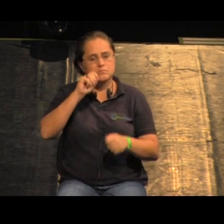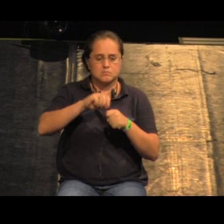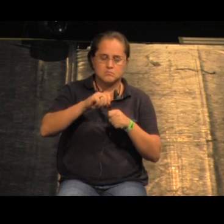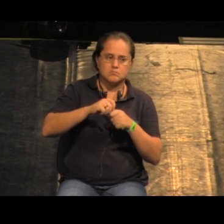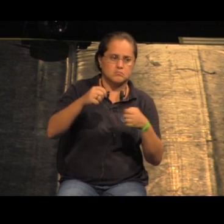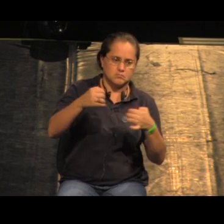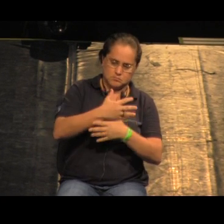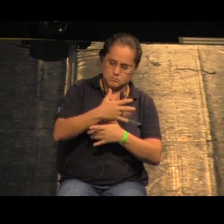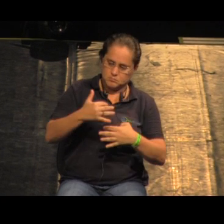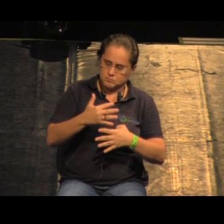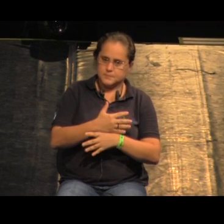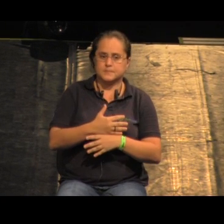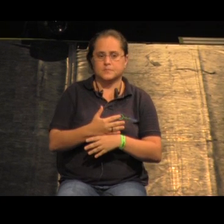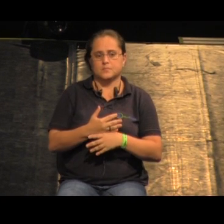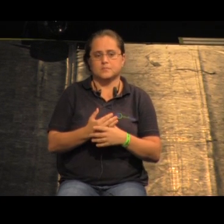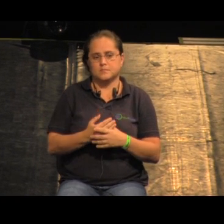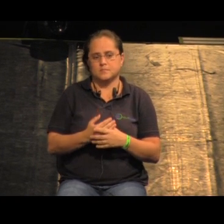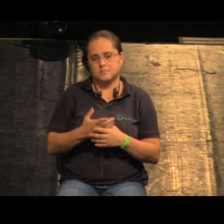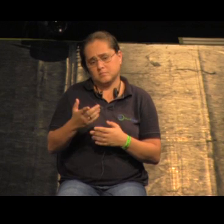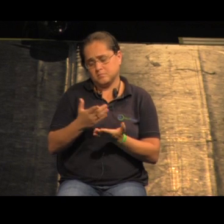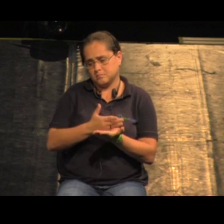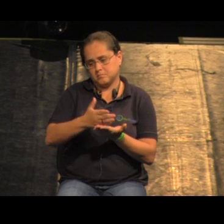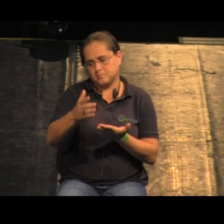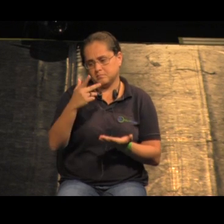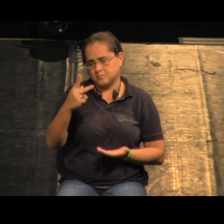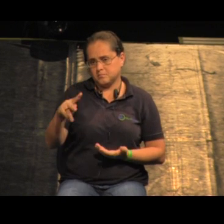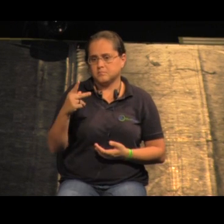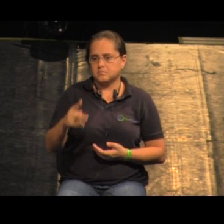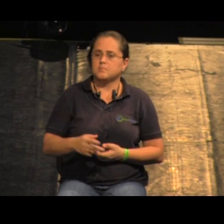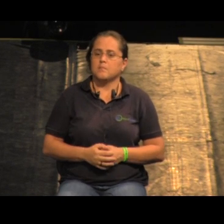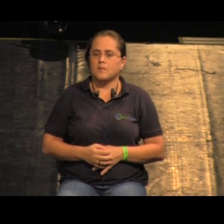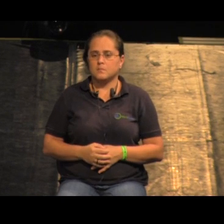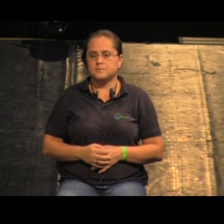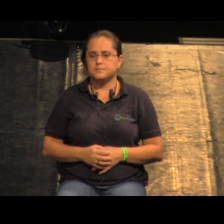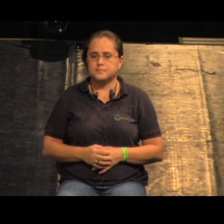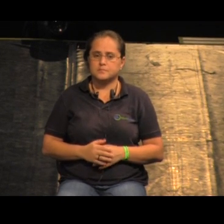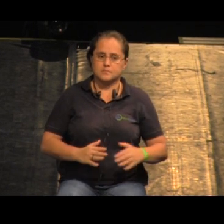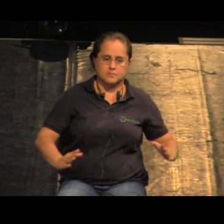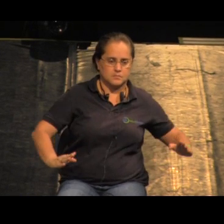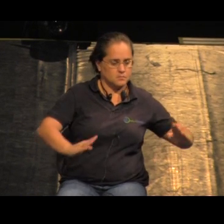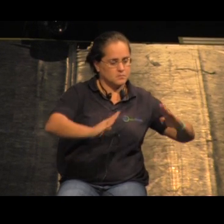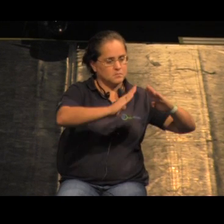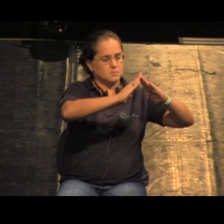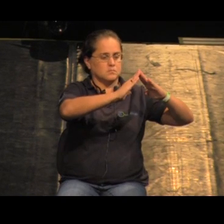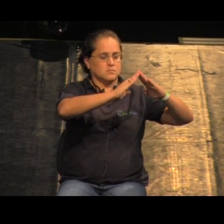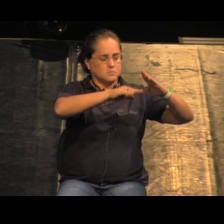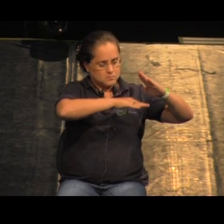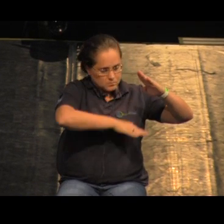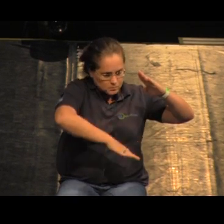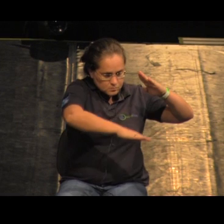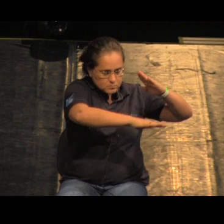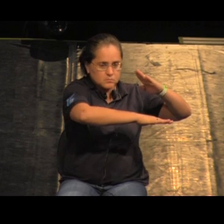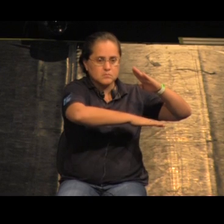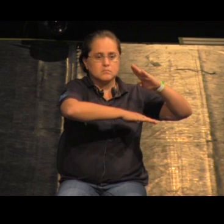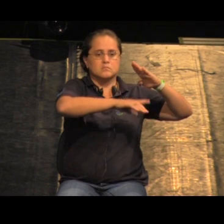urbana. Esse é o princípio dele. E colocar moradia em cima de um térreo de uso